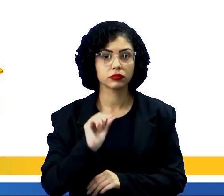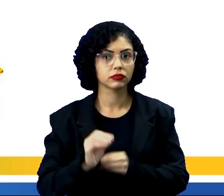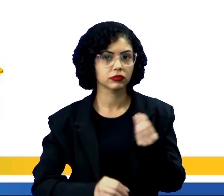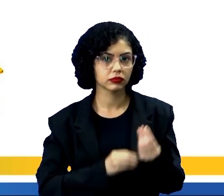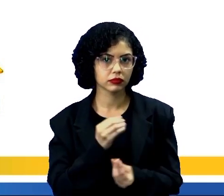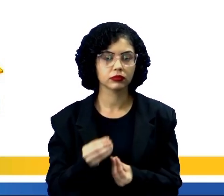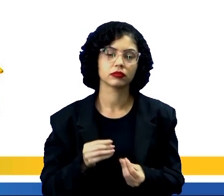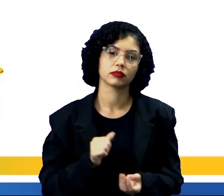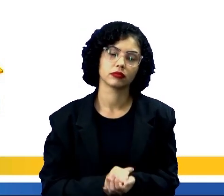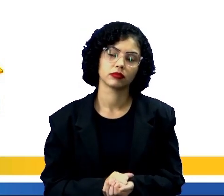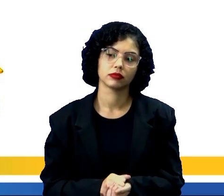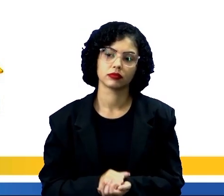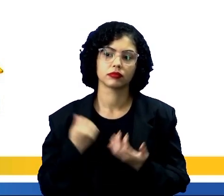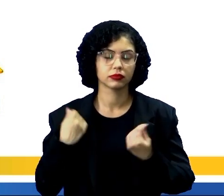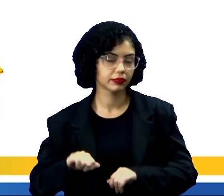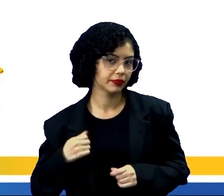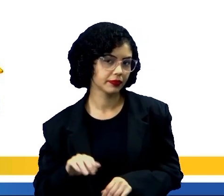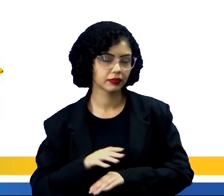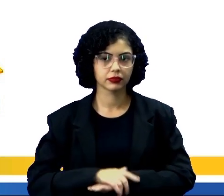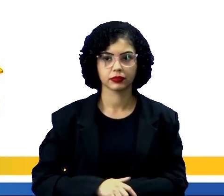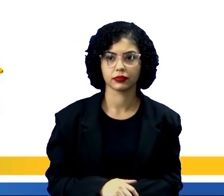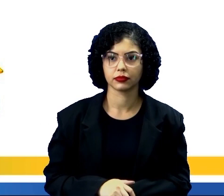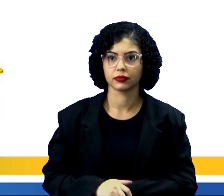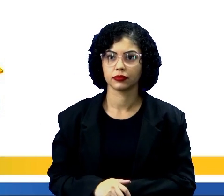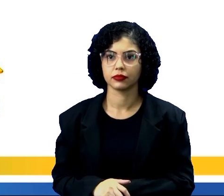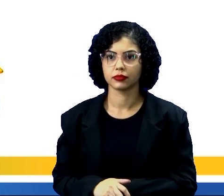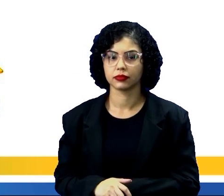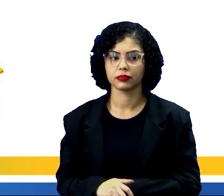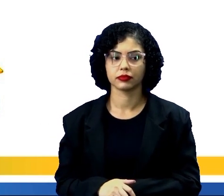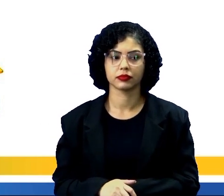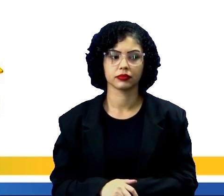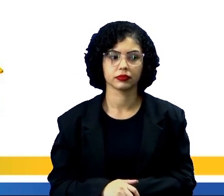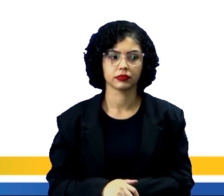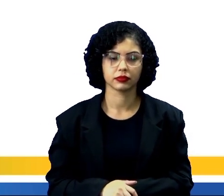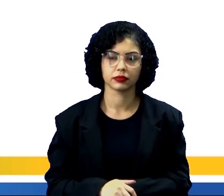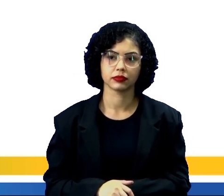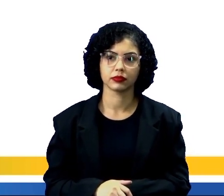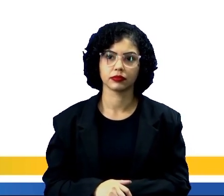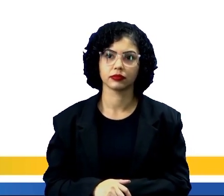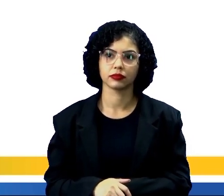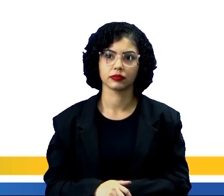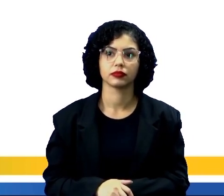conforme a nossa necessidade. Vamos para mais um?